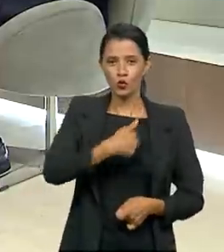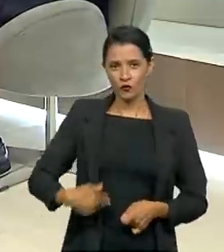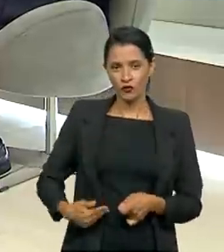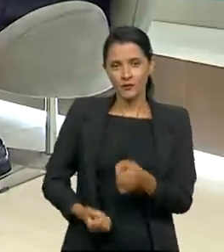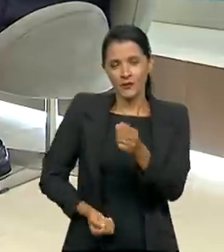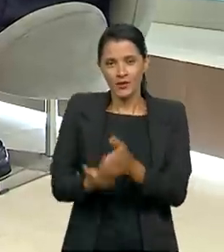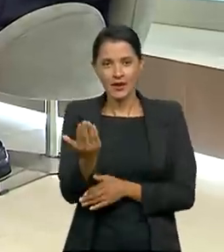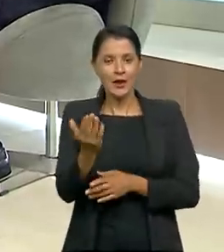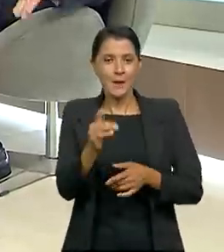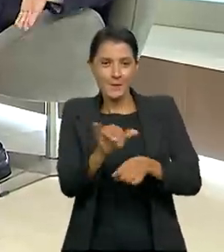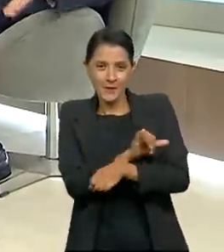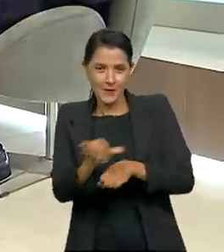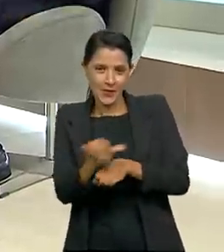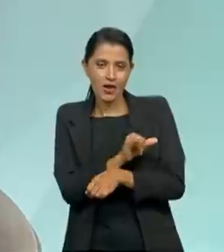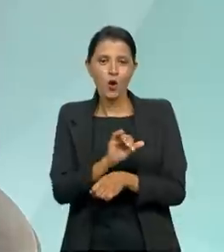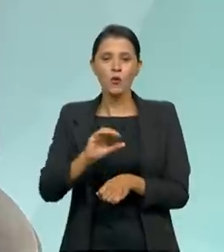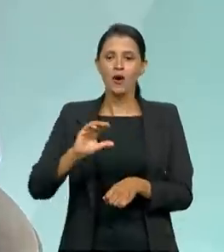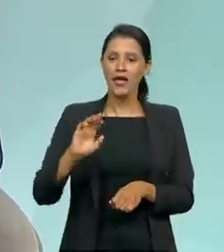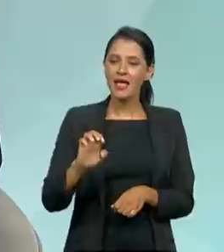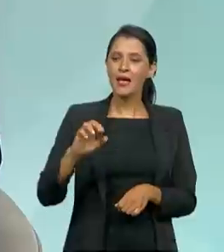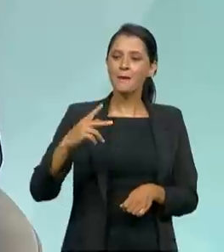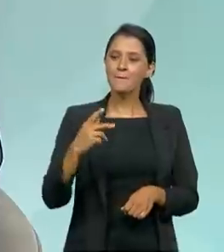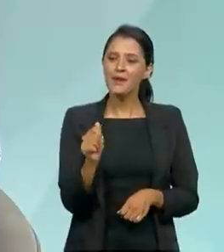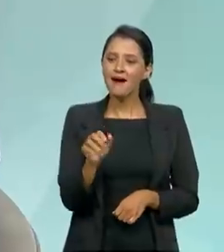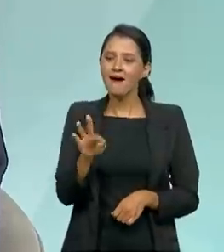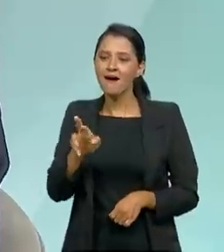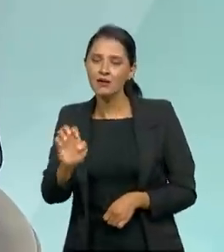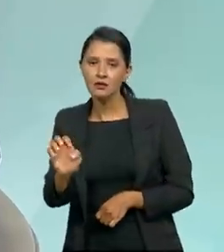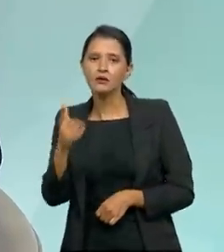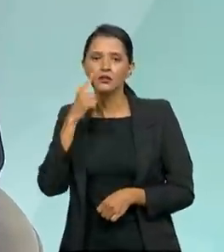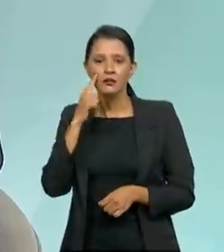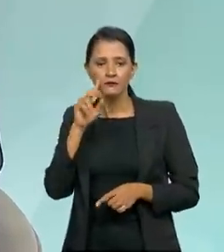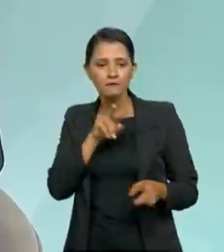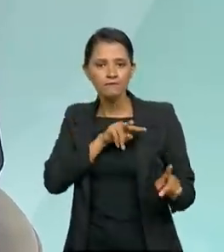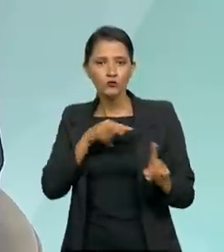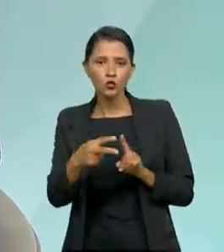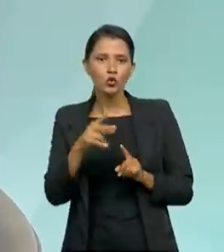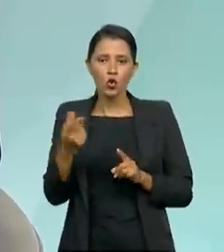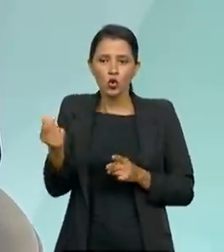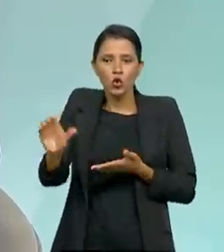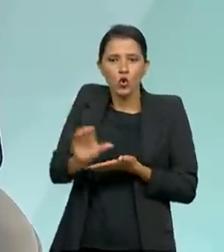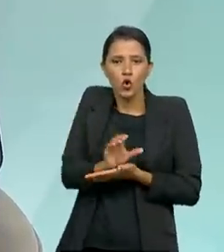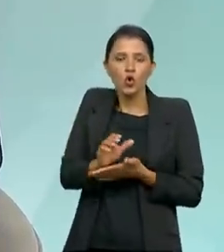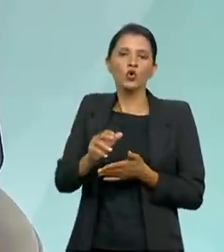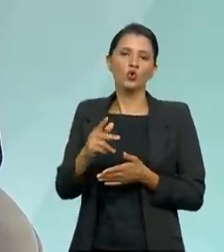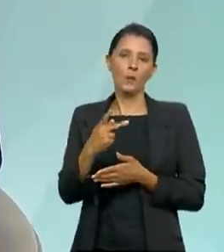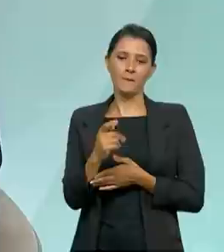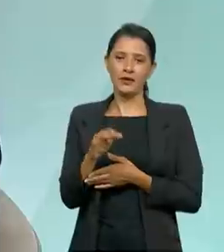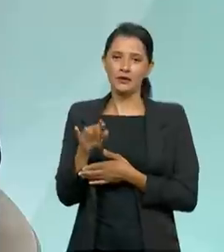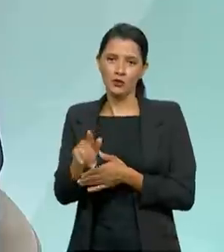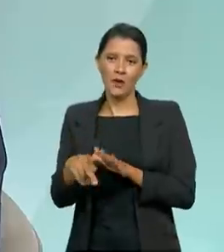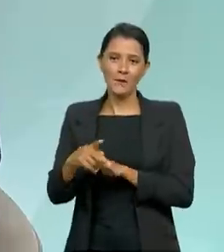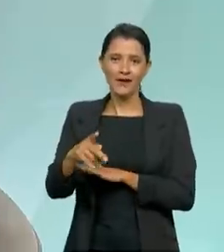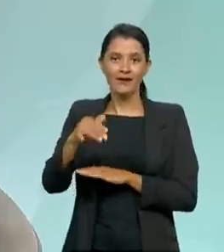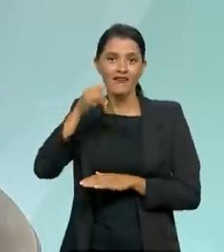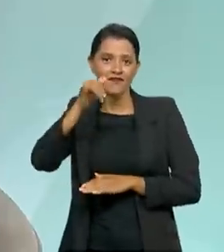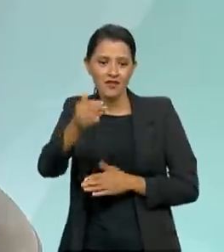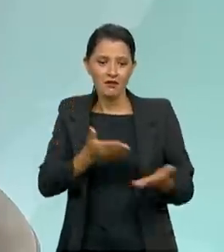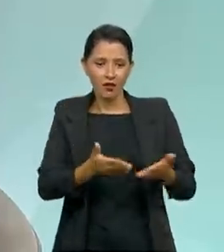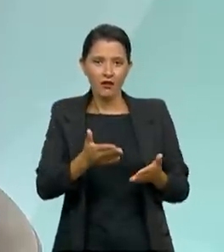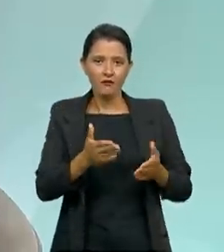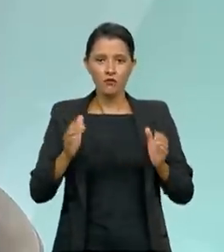Implementamos mecanismos muito bons, como o e-patre, que nós estamos verificando toda a evolução patrimonial dos servidores públicos para evitar que o servidor enriqueça ilícidamente.